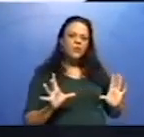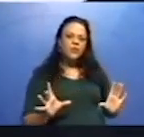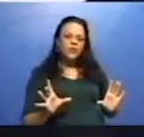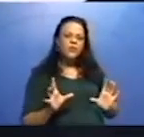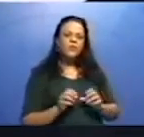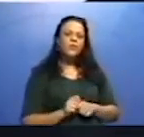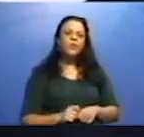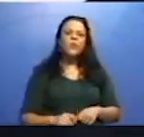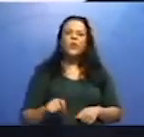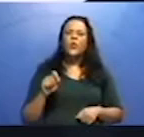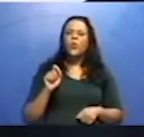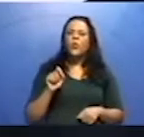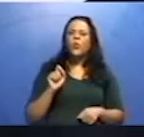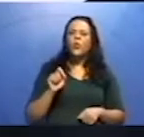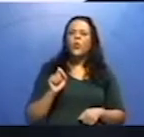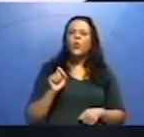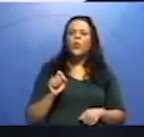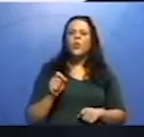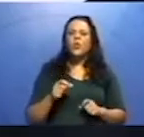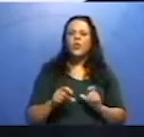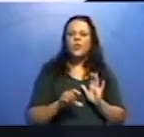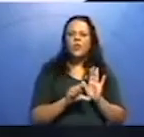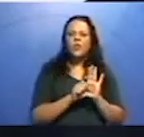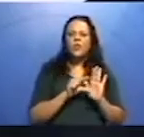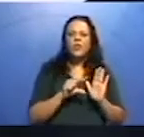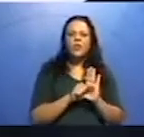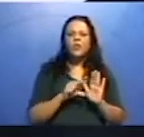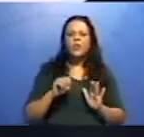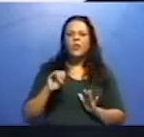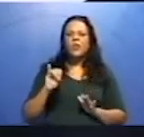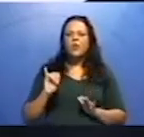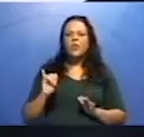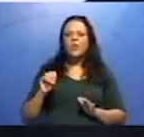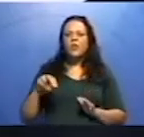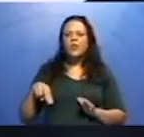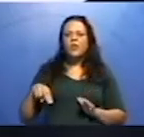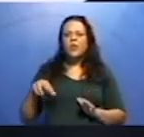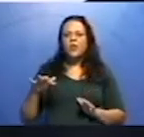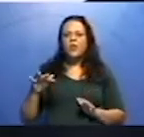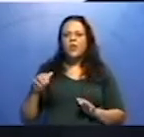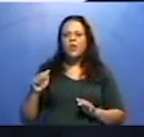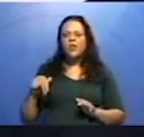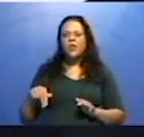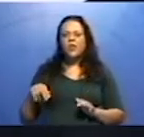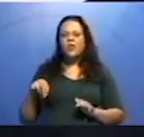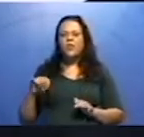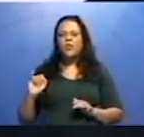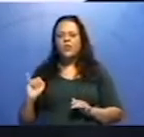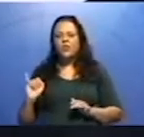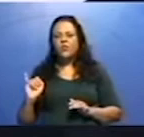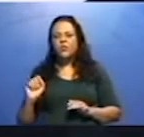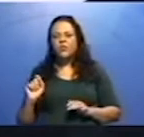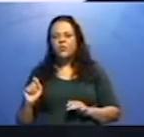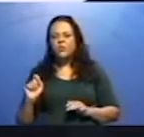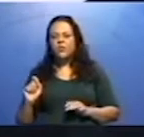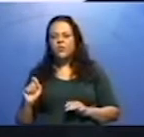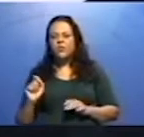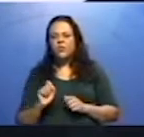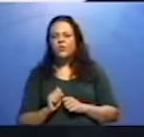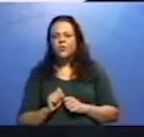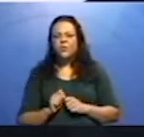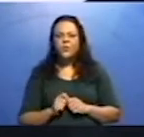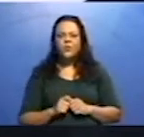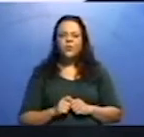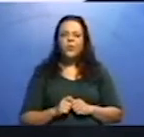Infante. Naus. São as embarcações, sagres é a localização de onde eles